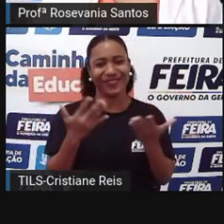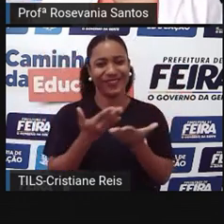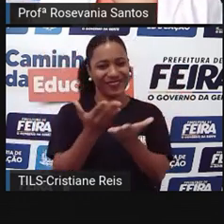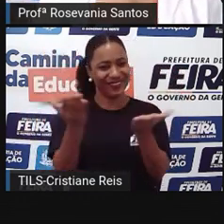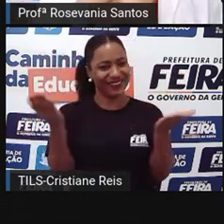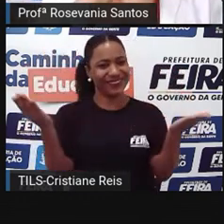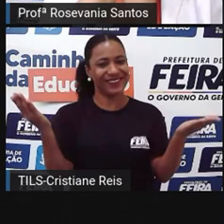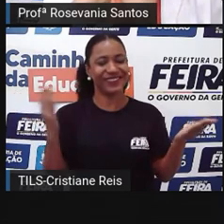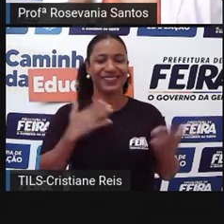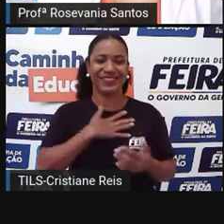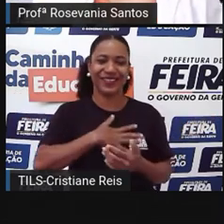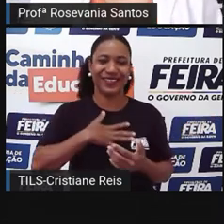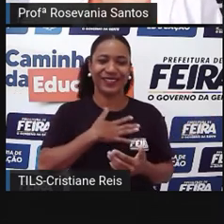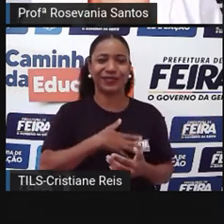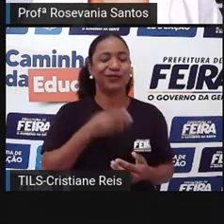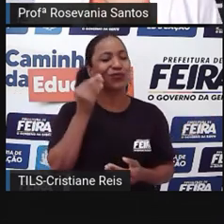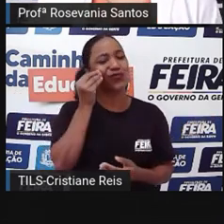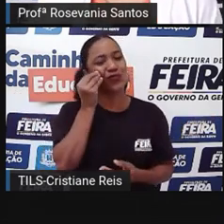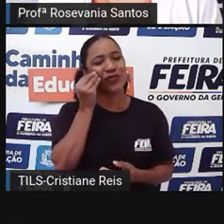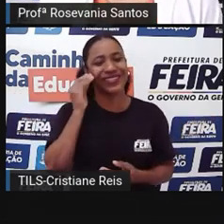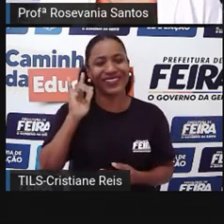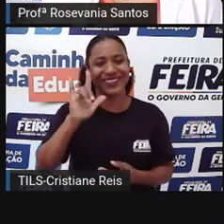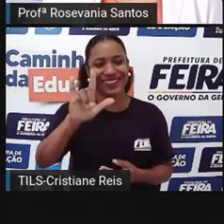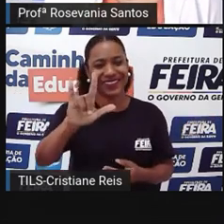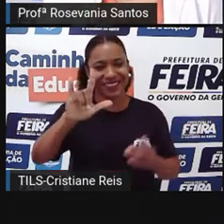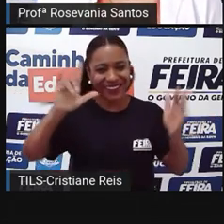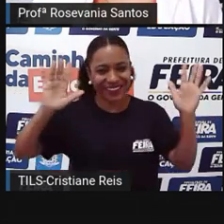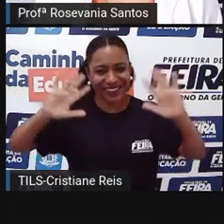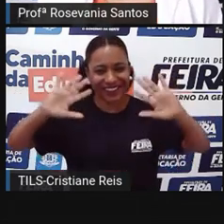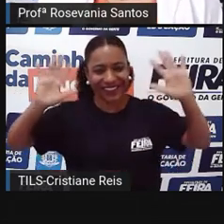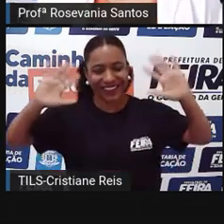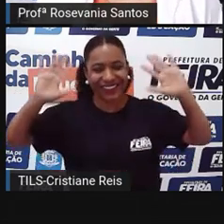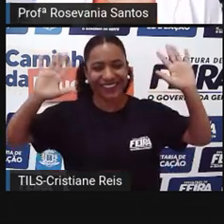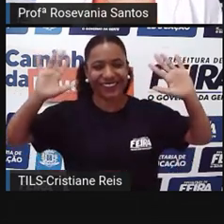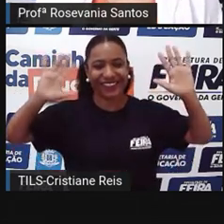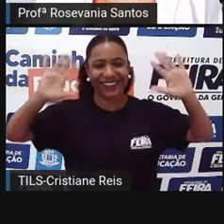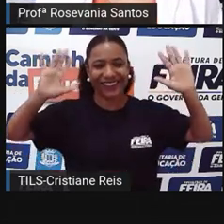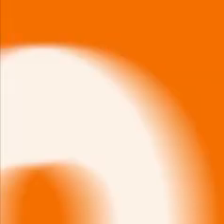adoro, então, um beijão pra todos vocês e até a próxima aula. Obrigada.